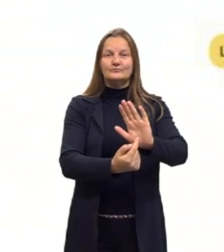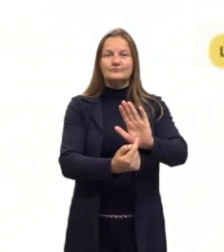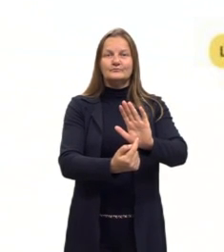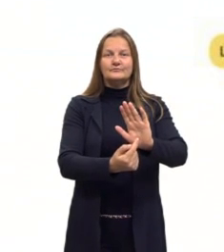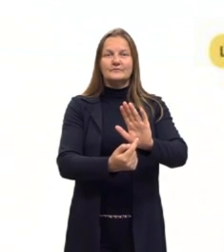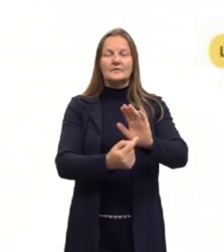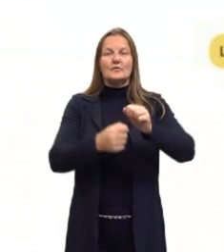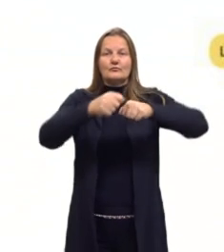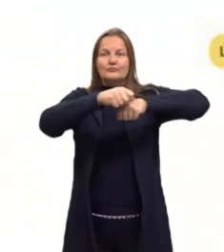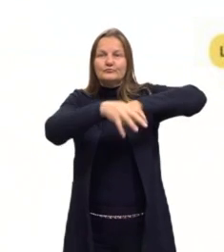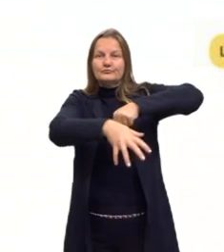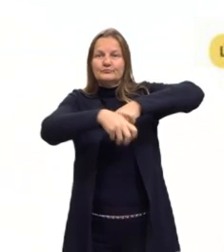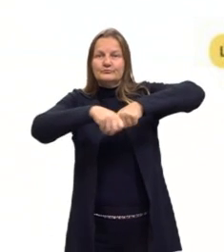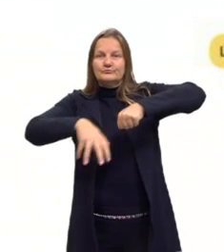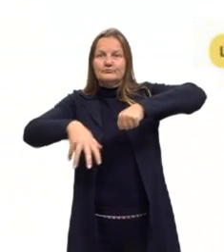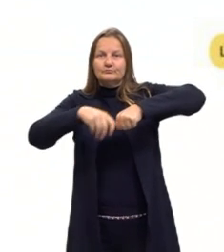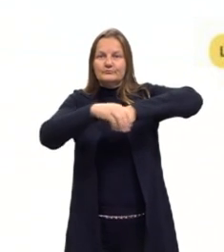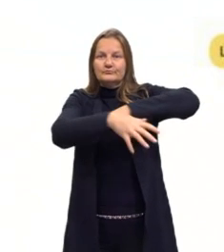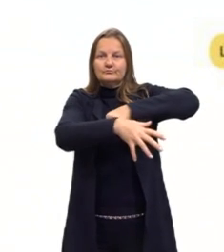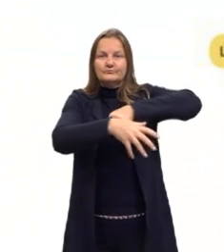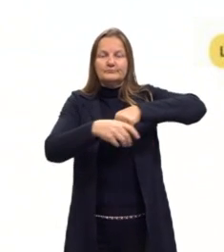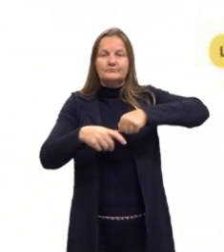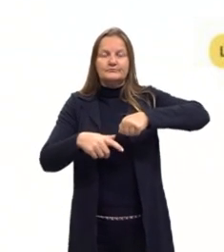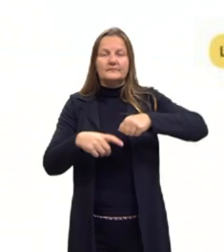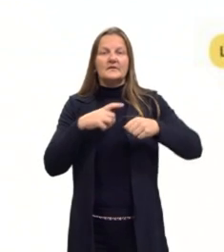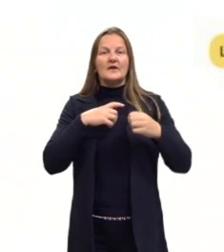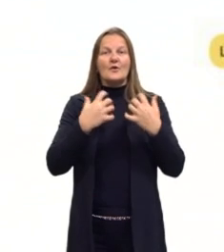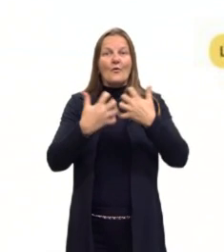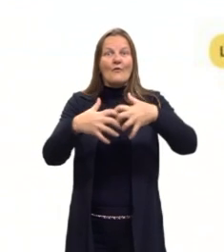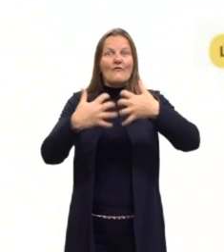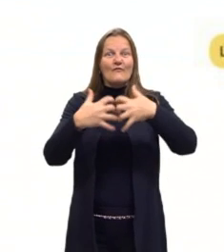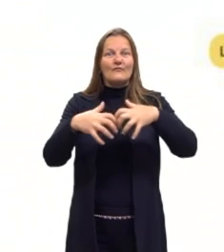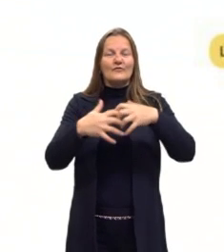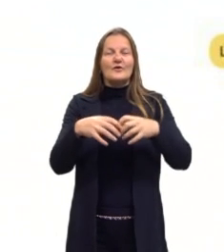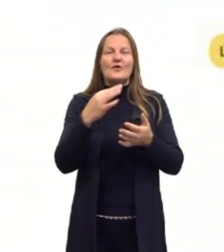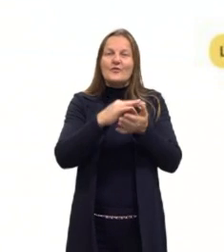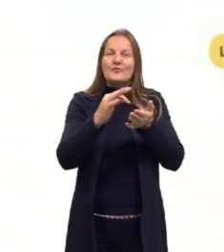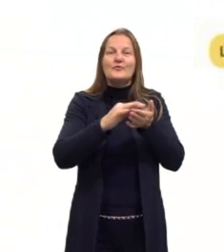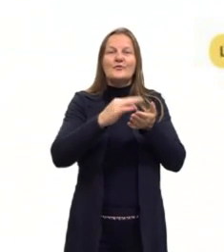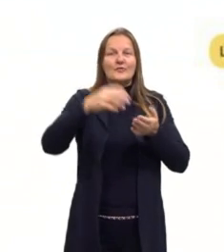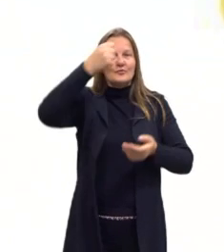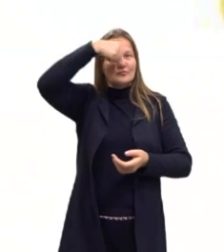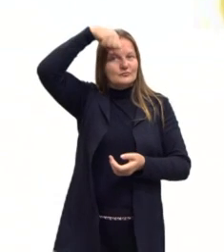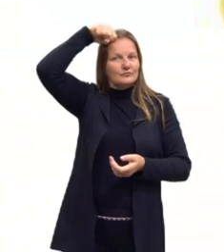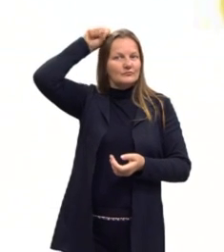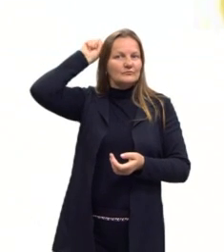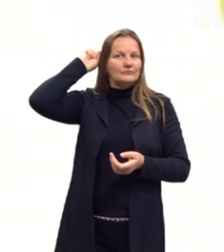fluxograma, que tem algumas das teorias do Saussure.